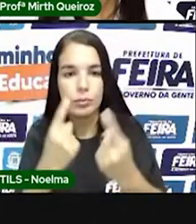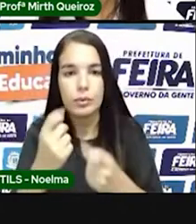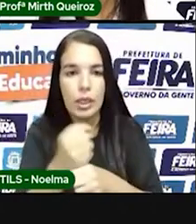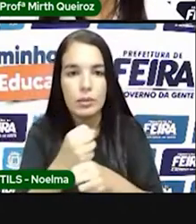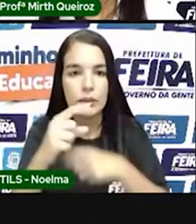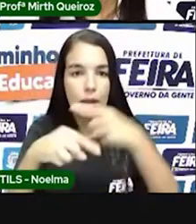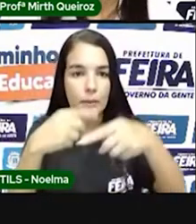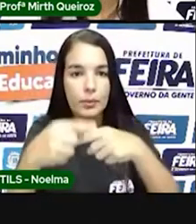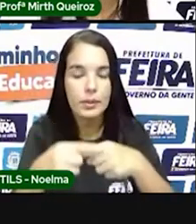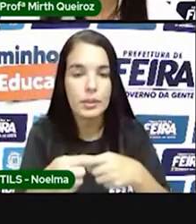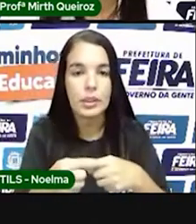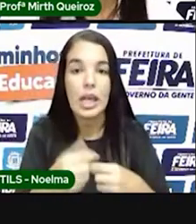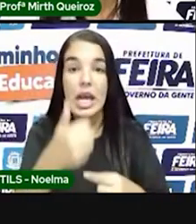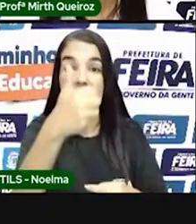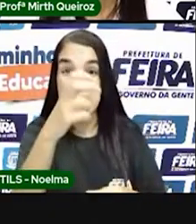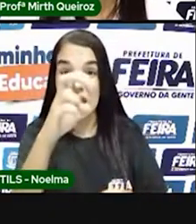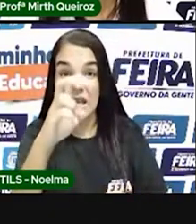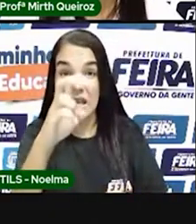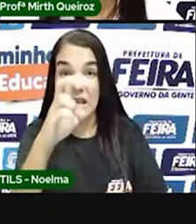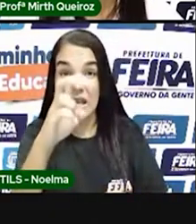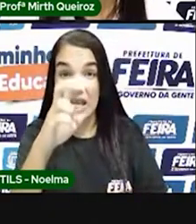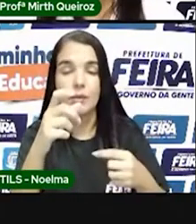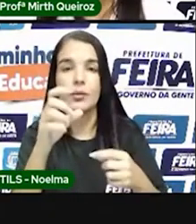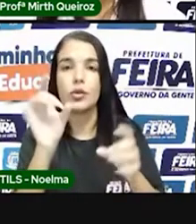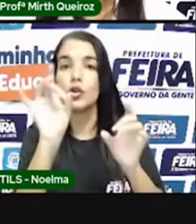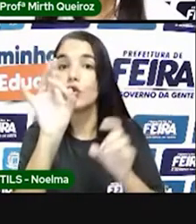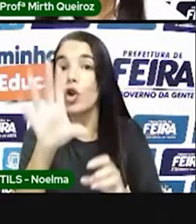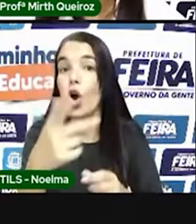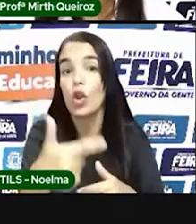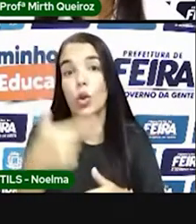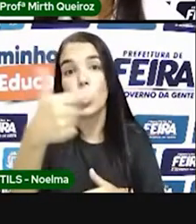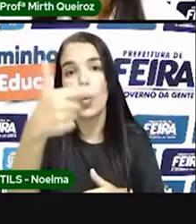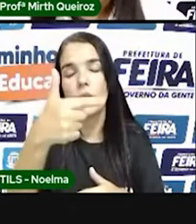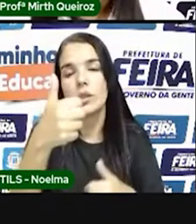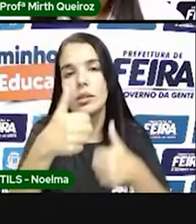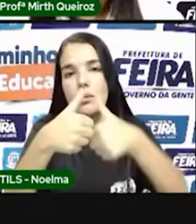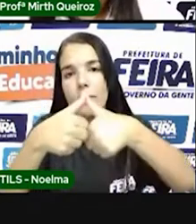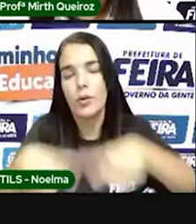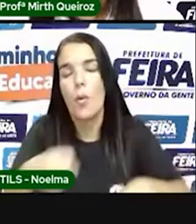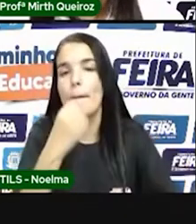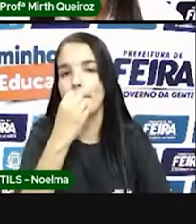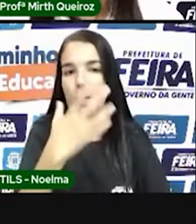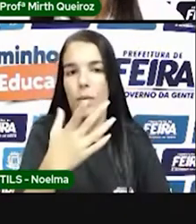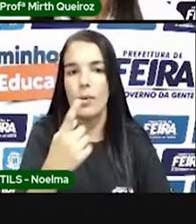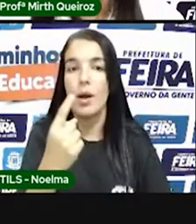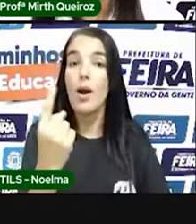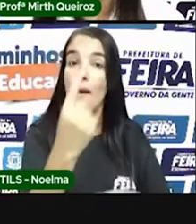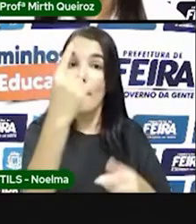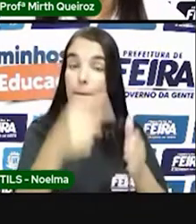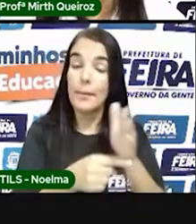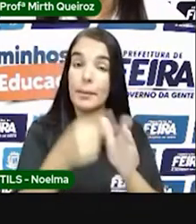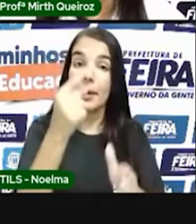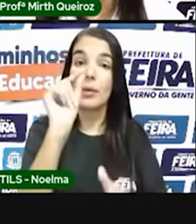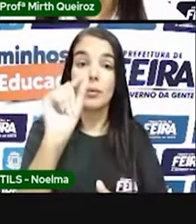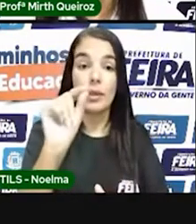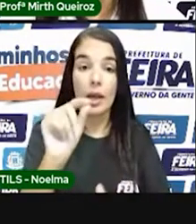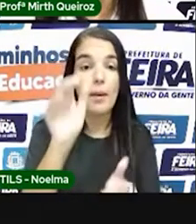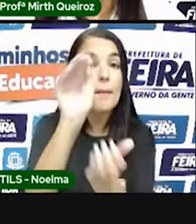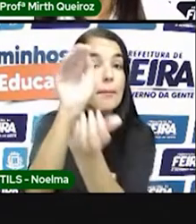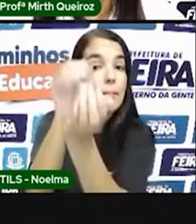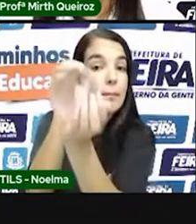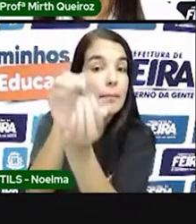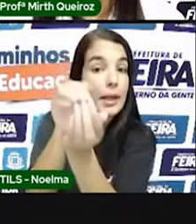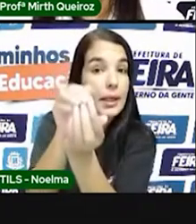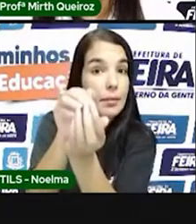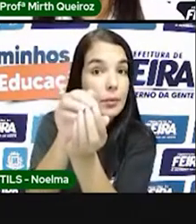territórios, apenas dois foram bem... Um foi a capitania de Pernambuco, né? Que era comandada aí por